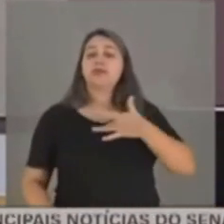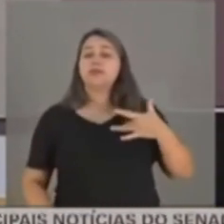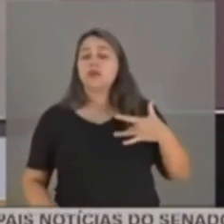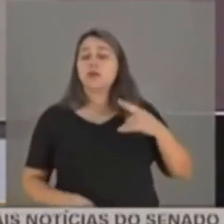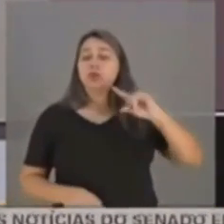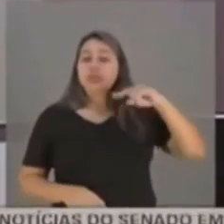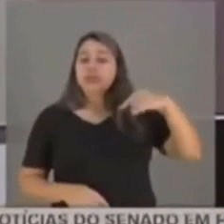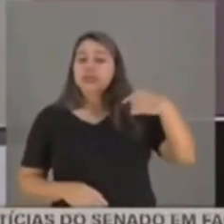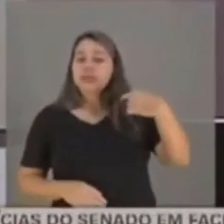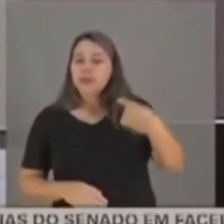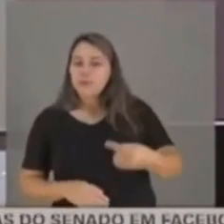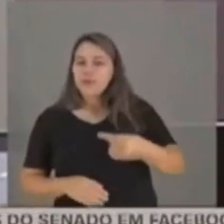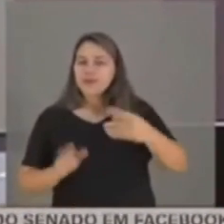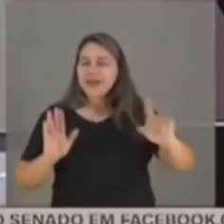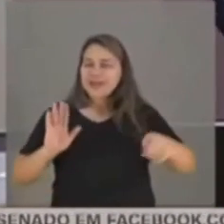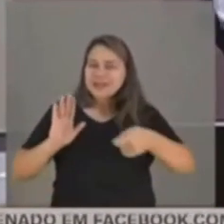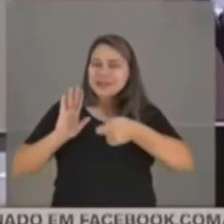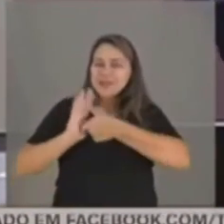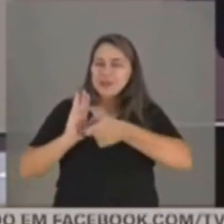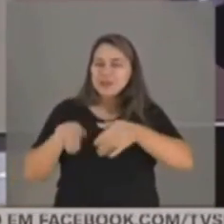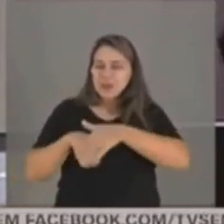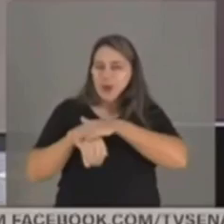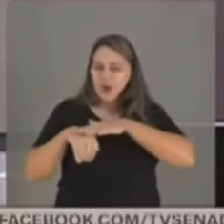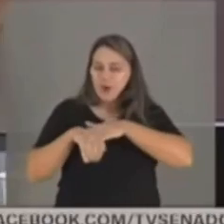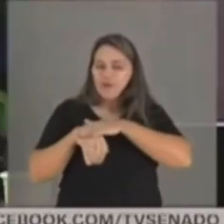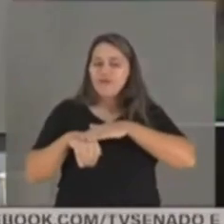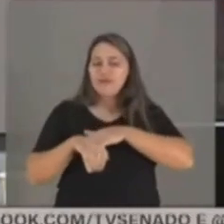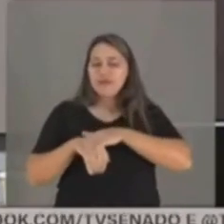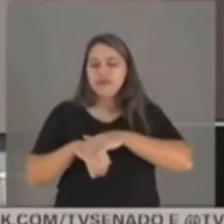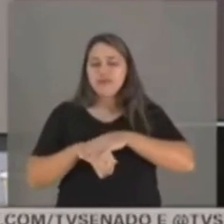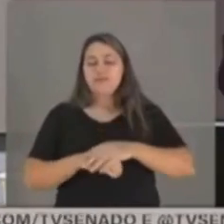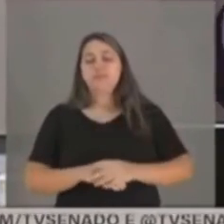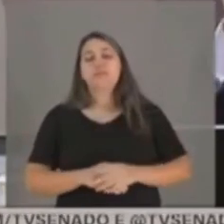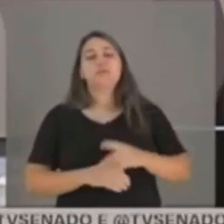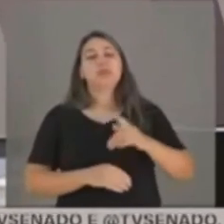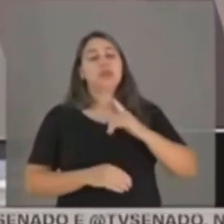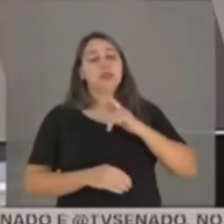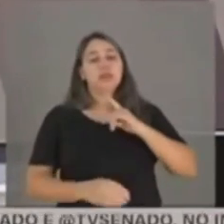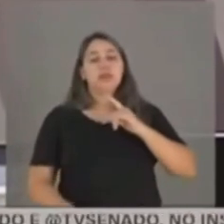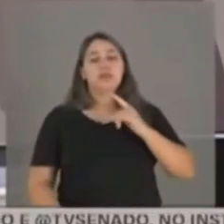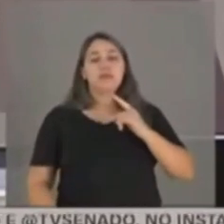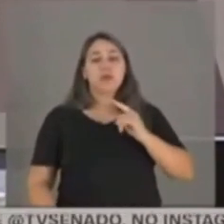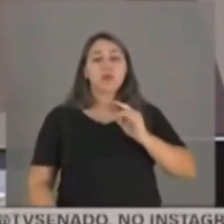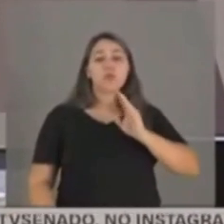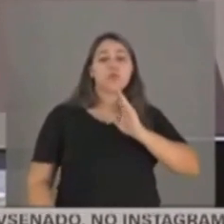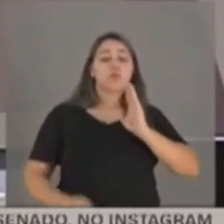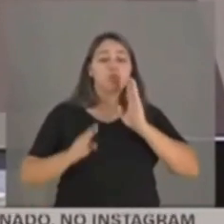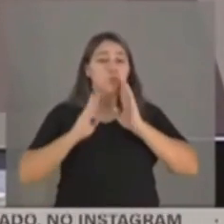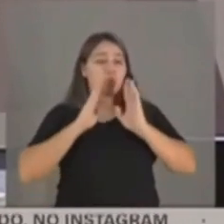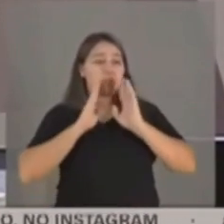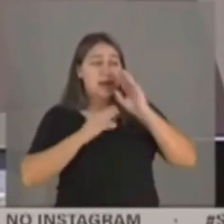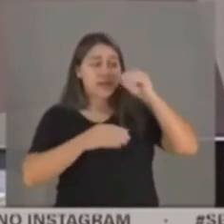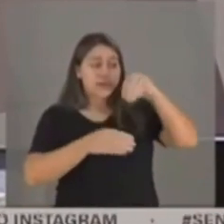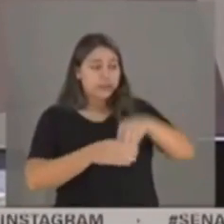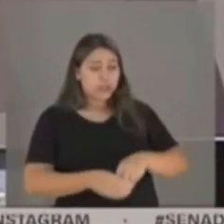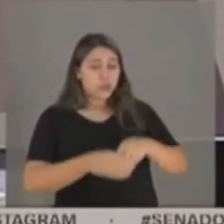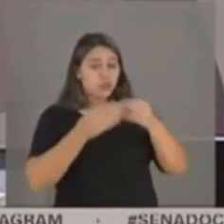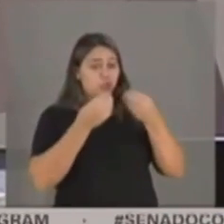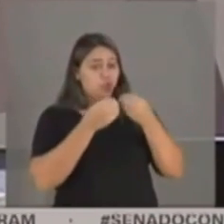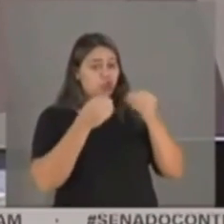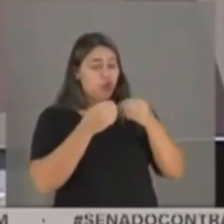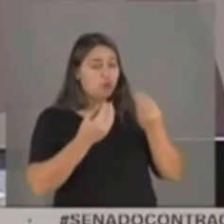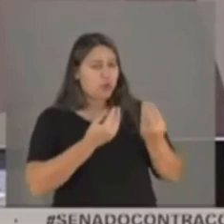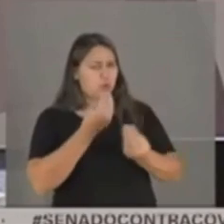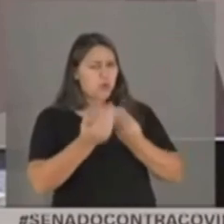após sair aquelas denúncias daquela conversa que teve num bar, num shopping. Como é que ele continuou